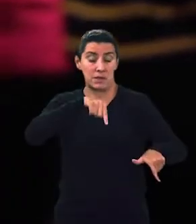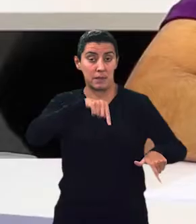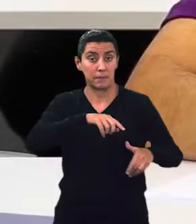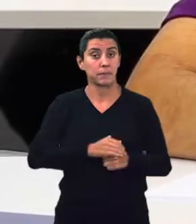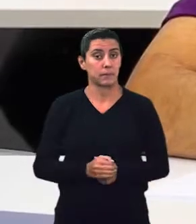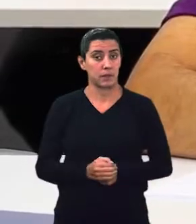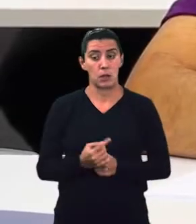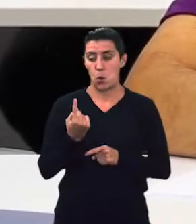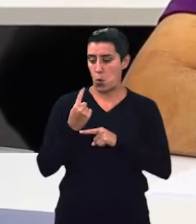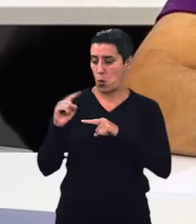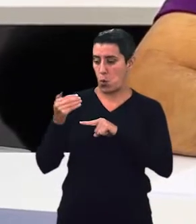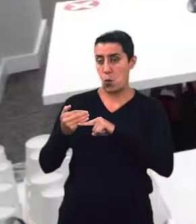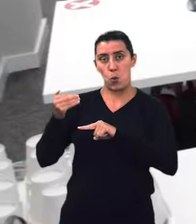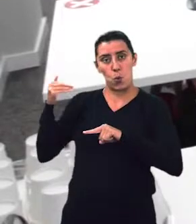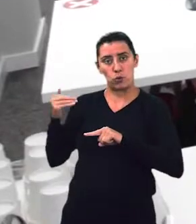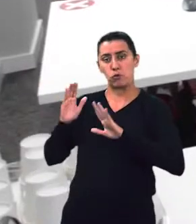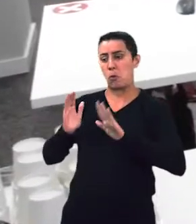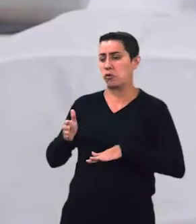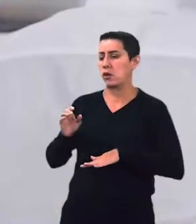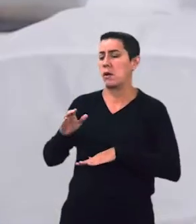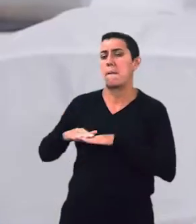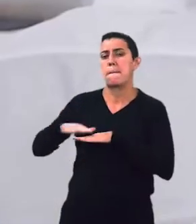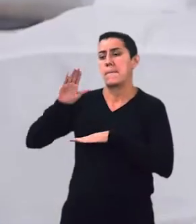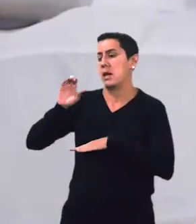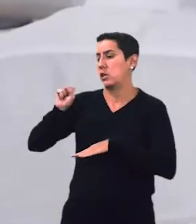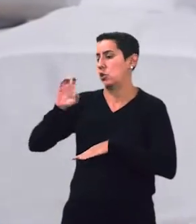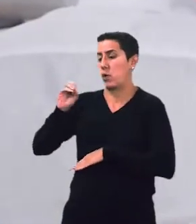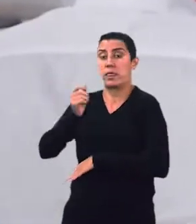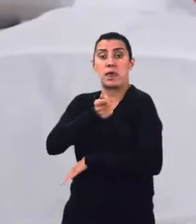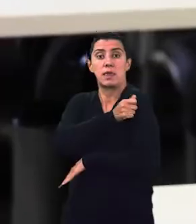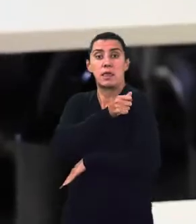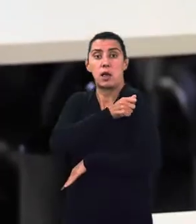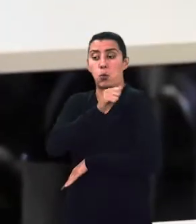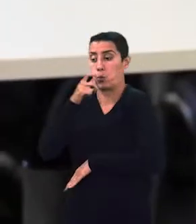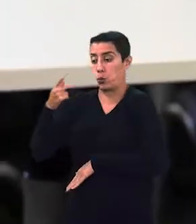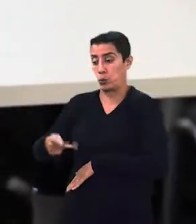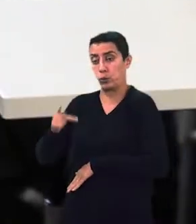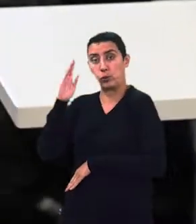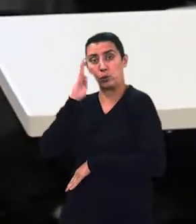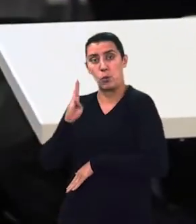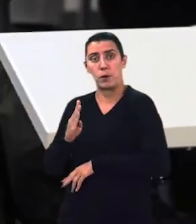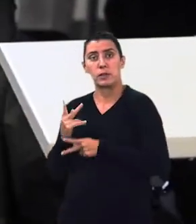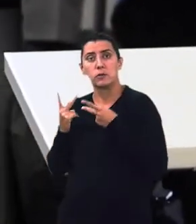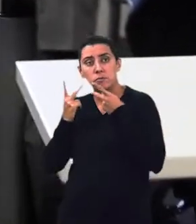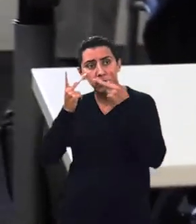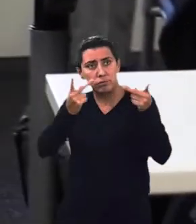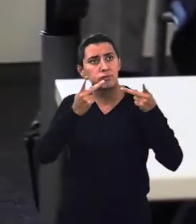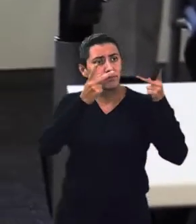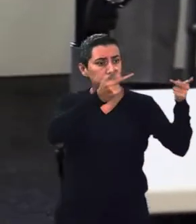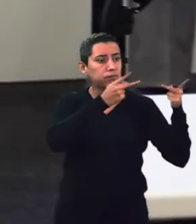última edição, mais de 80 alunos brasileiros participaram, representando 18 estados diferentes.